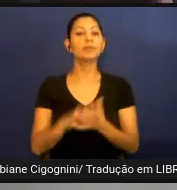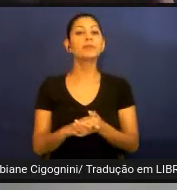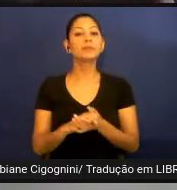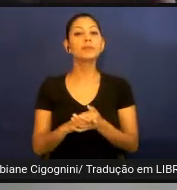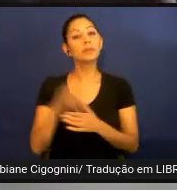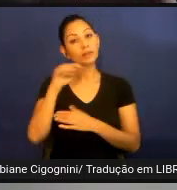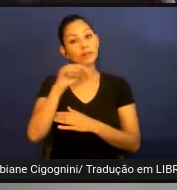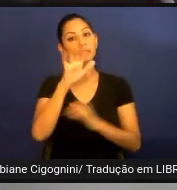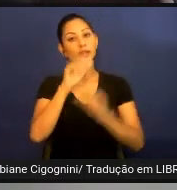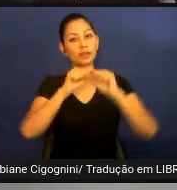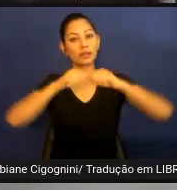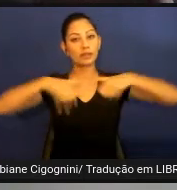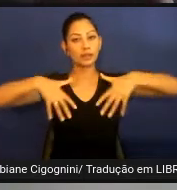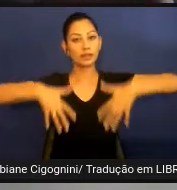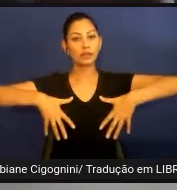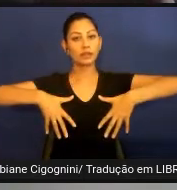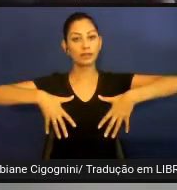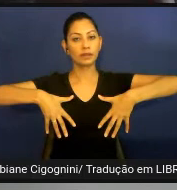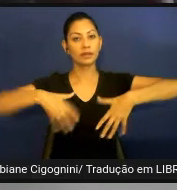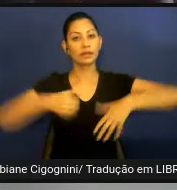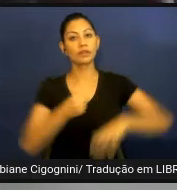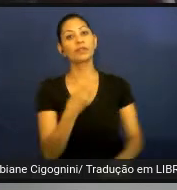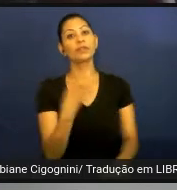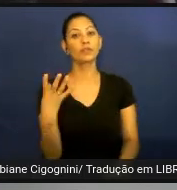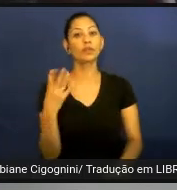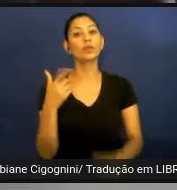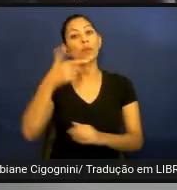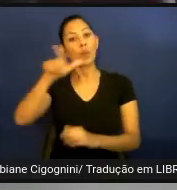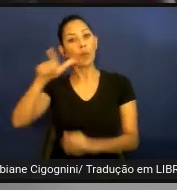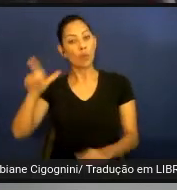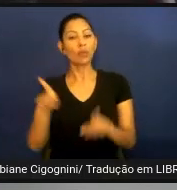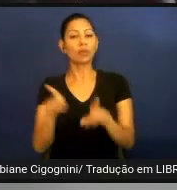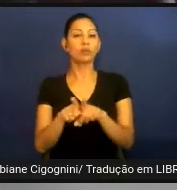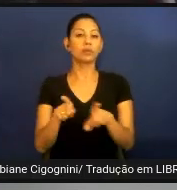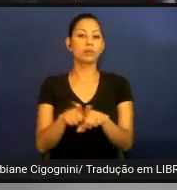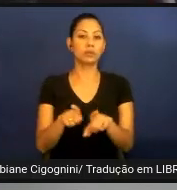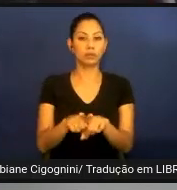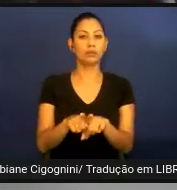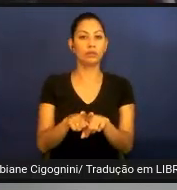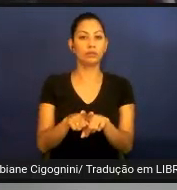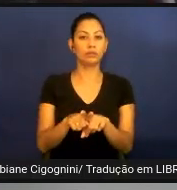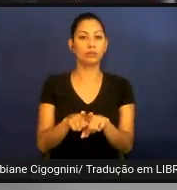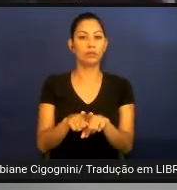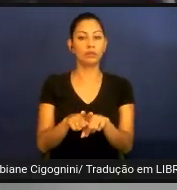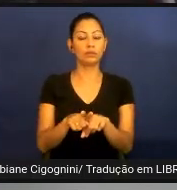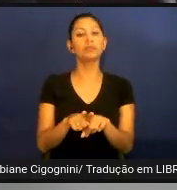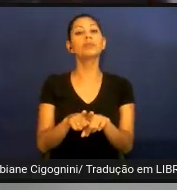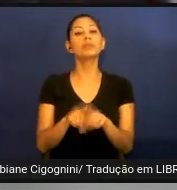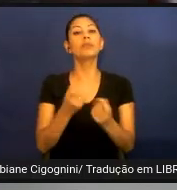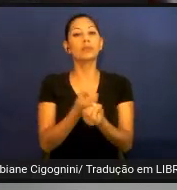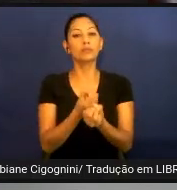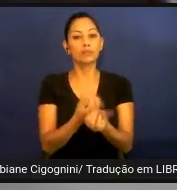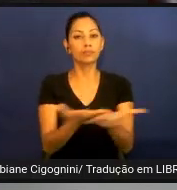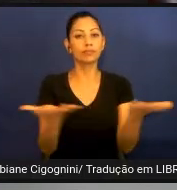distribuído para todos, este e os outros, foram distribuídos para todos os alunos,